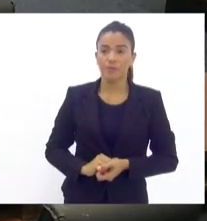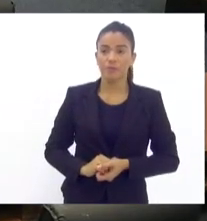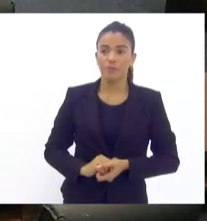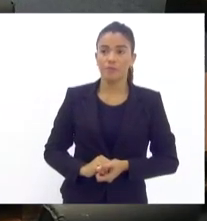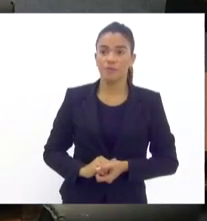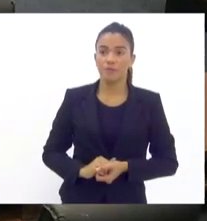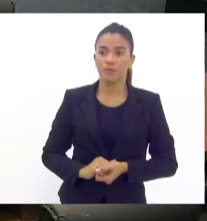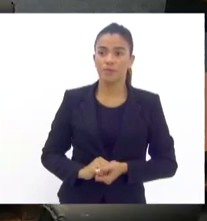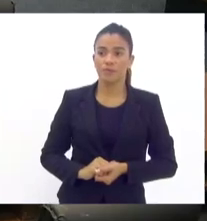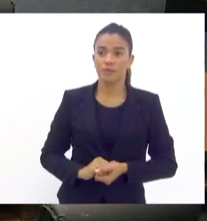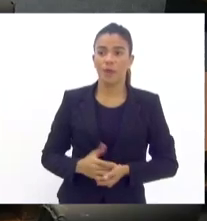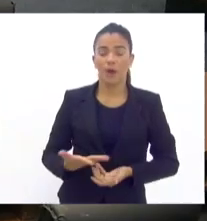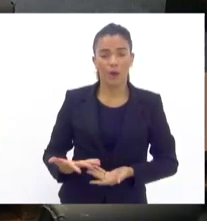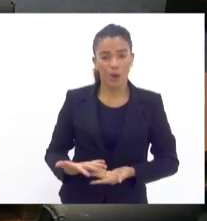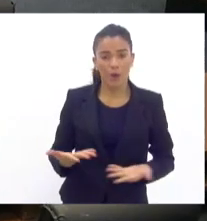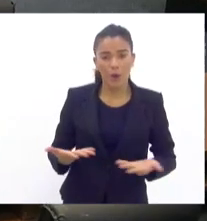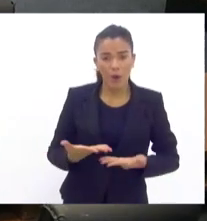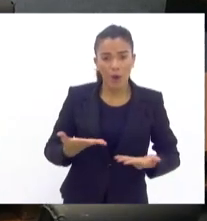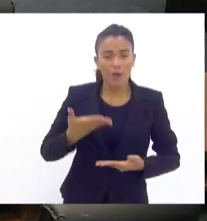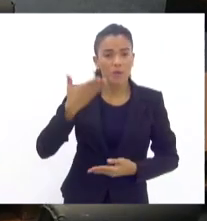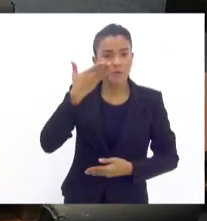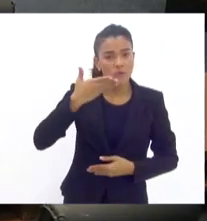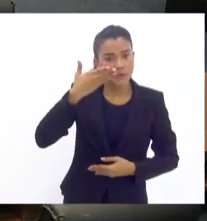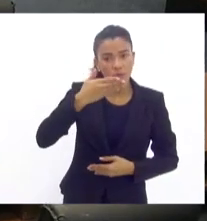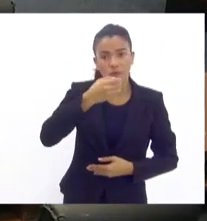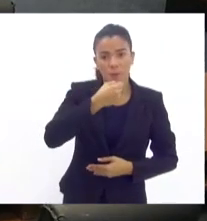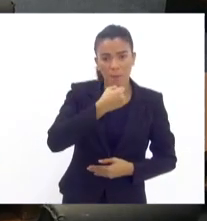Faço a palavra, então, nesse momento,